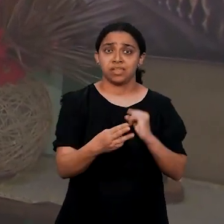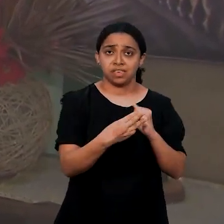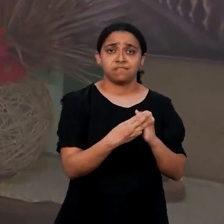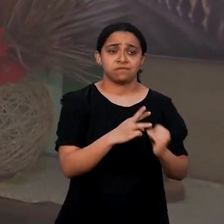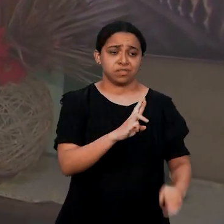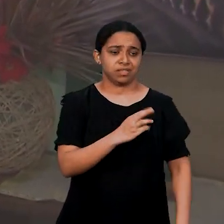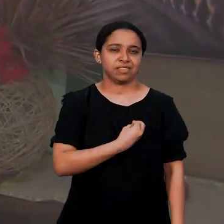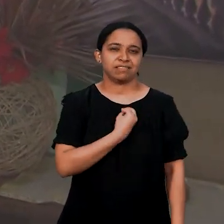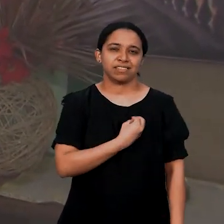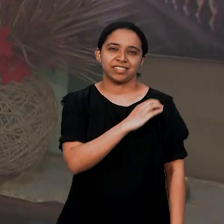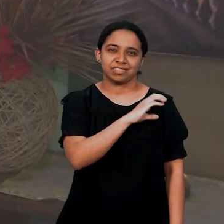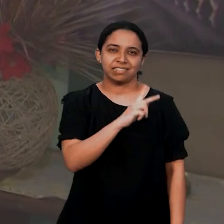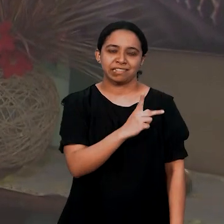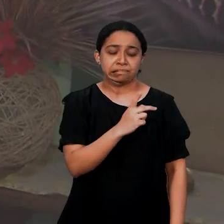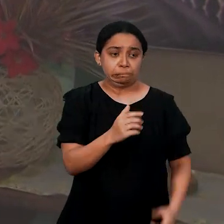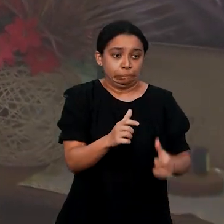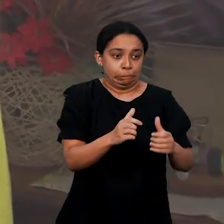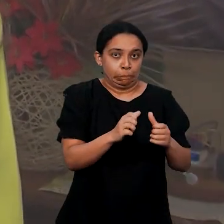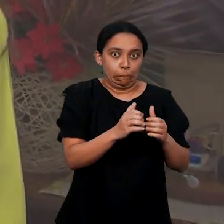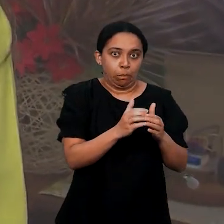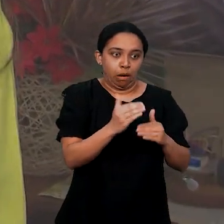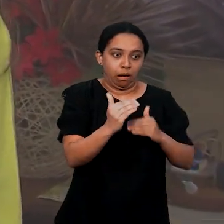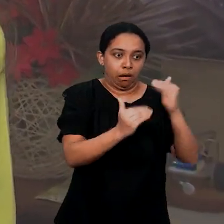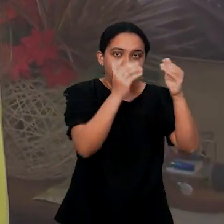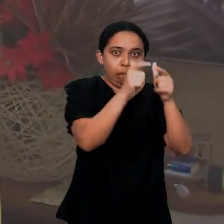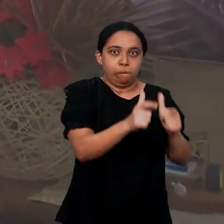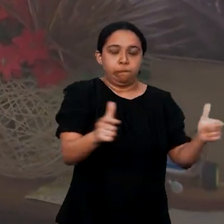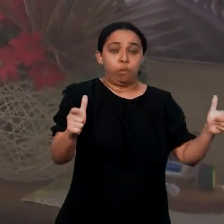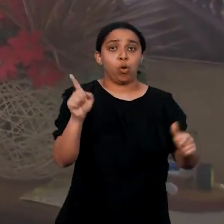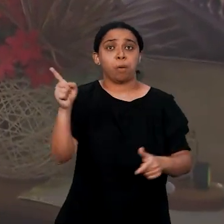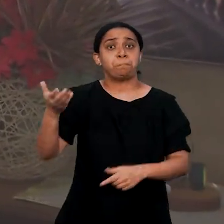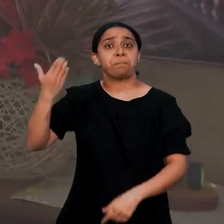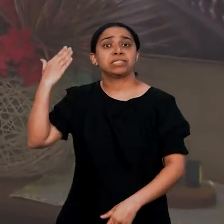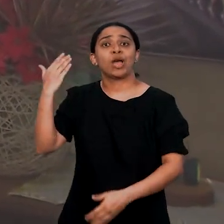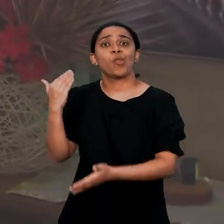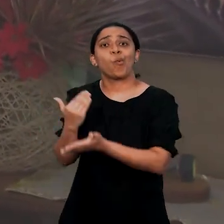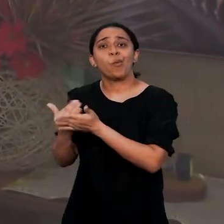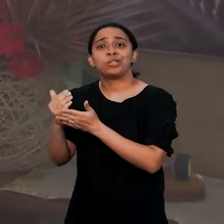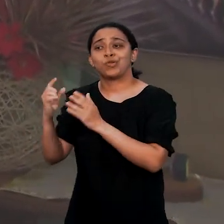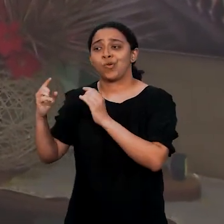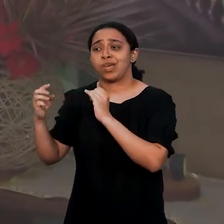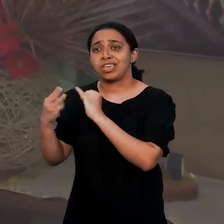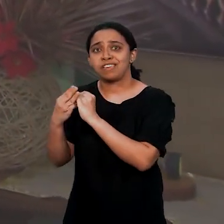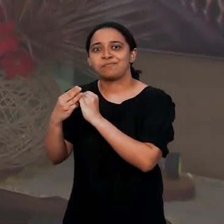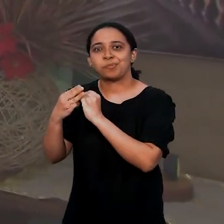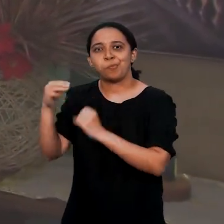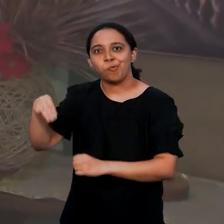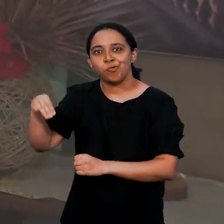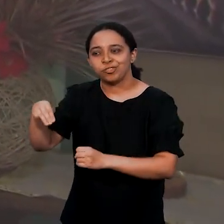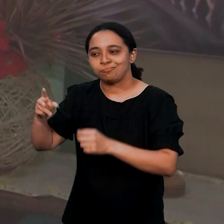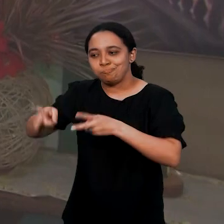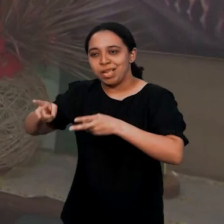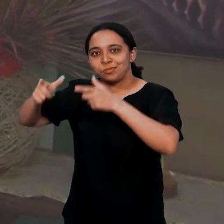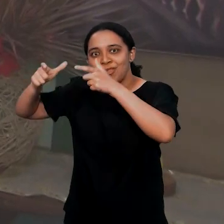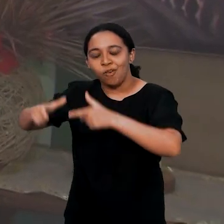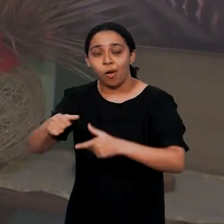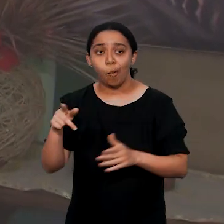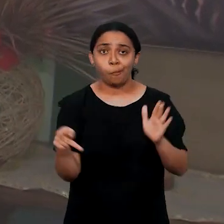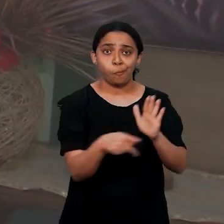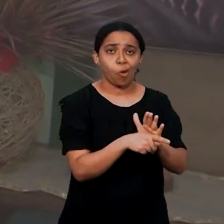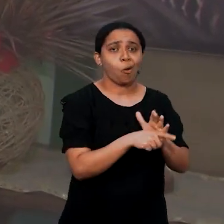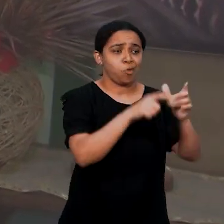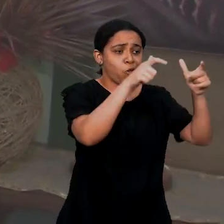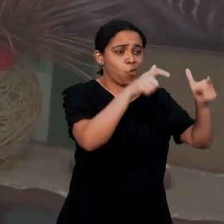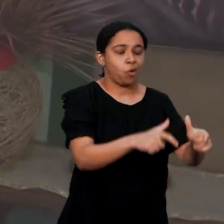quanto esse campus cresceu, que iniciou lá nas estruturas do campus São Luís Monte Castelo, e hoje olhar o próprio espaço dele aqui,